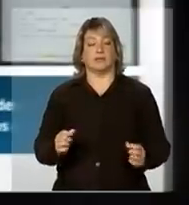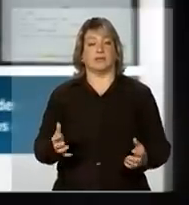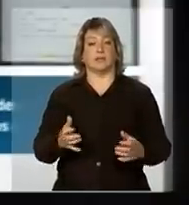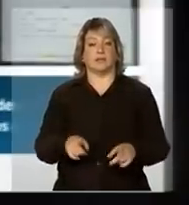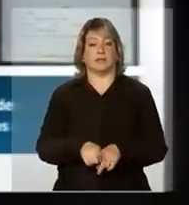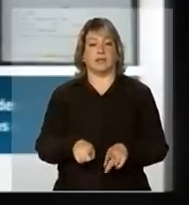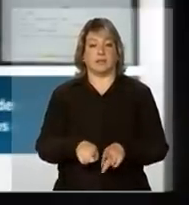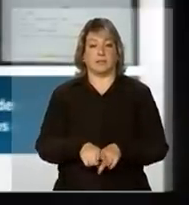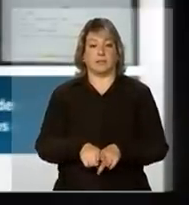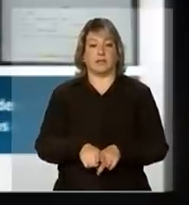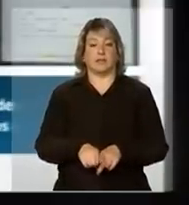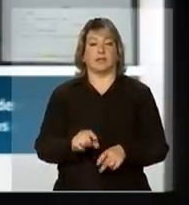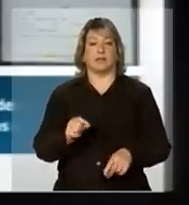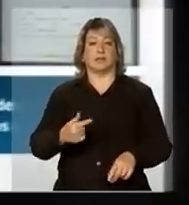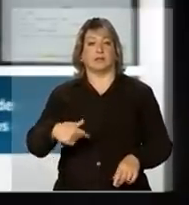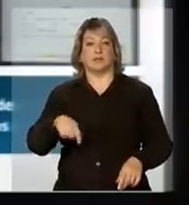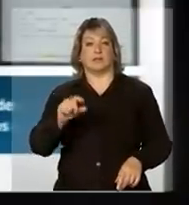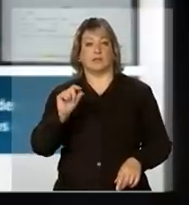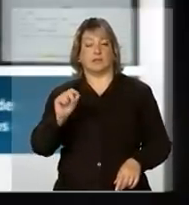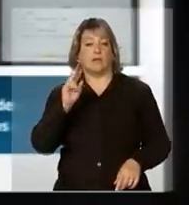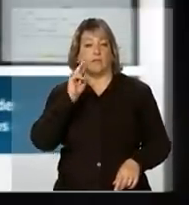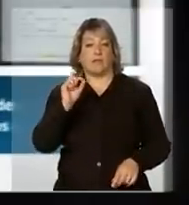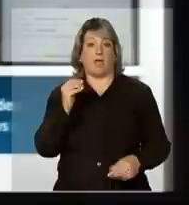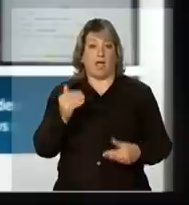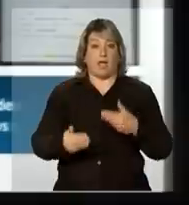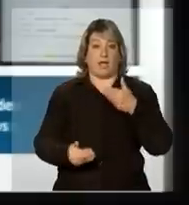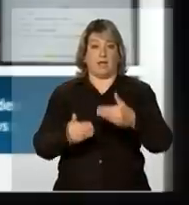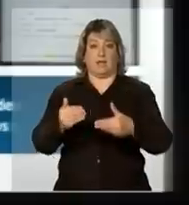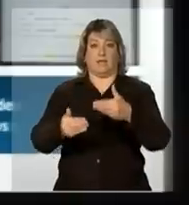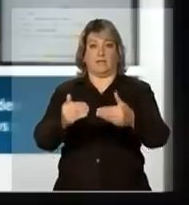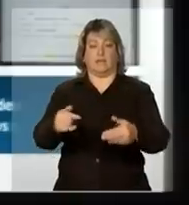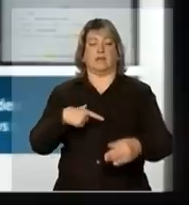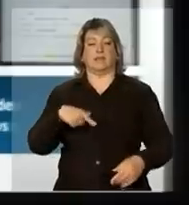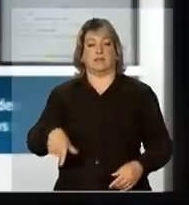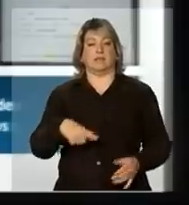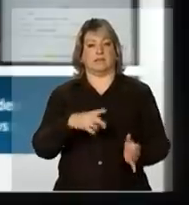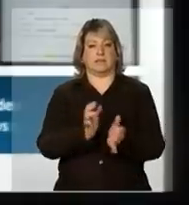sei se o Gura quer voltar para destacar os avanços aqui do Semadem.